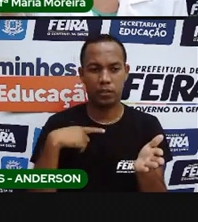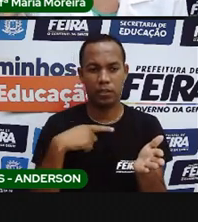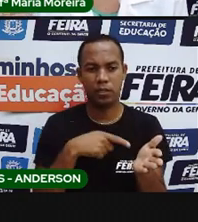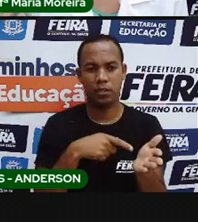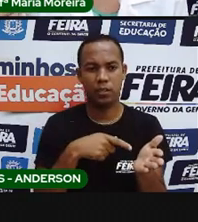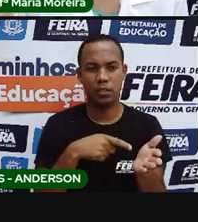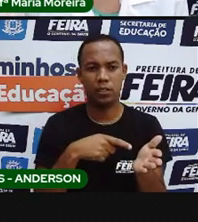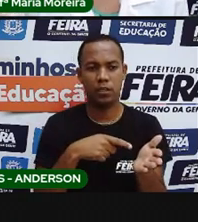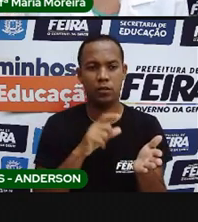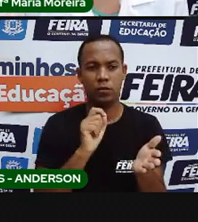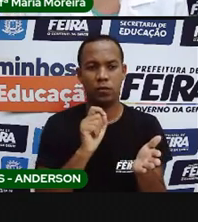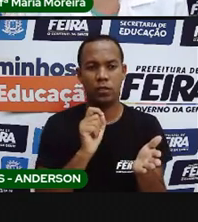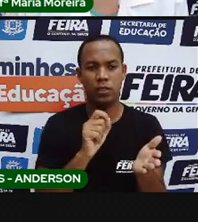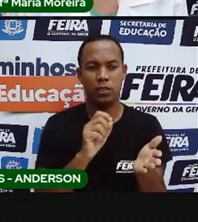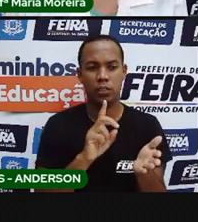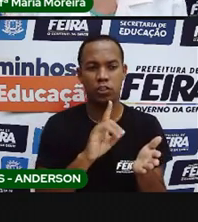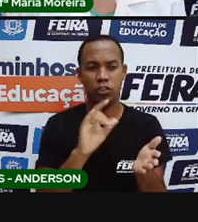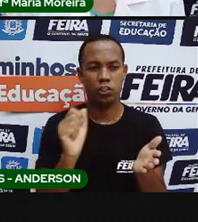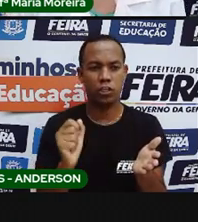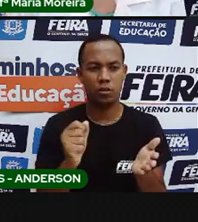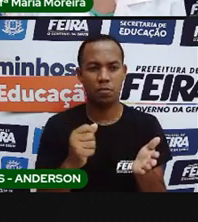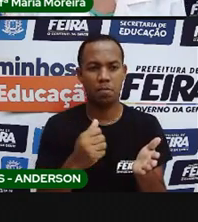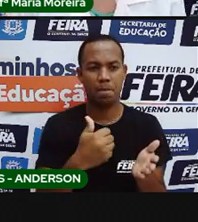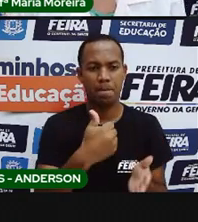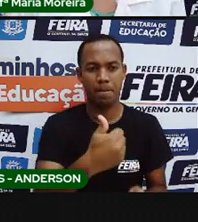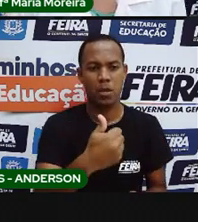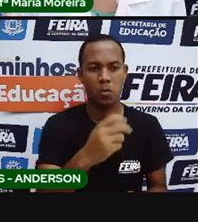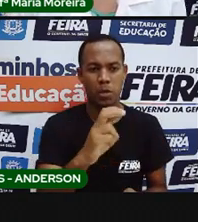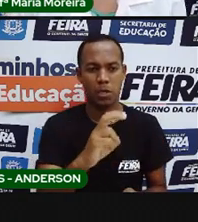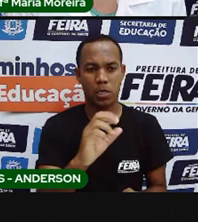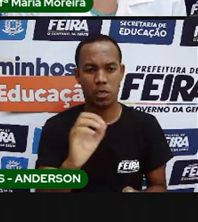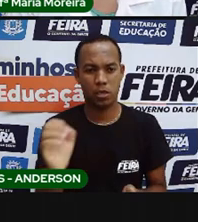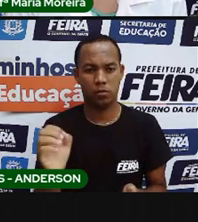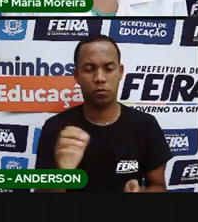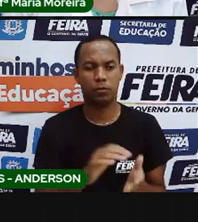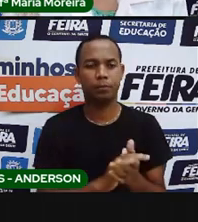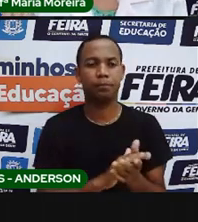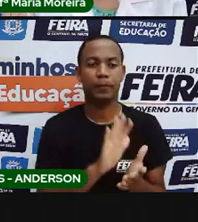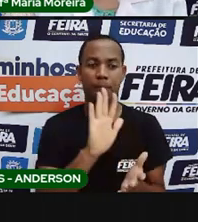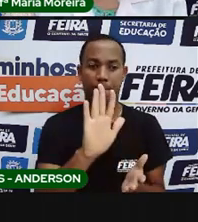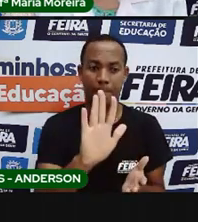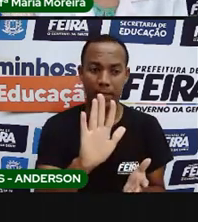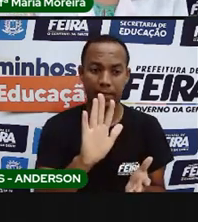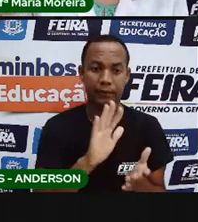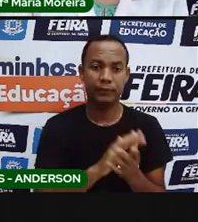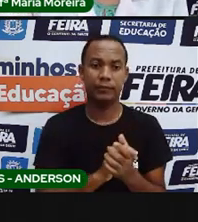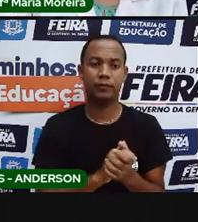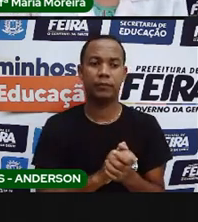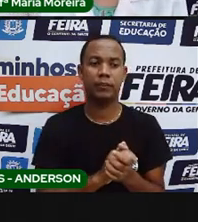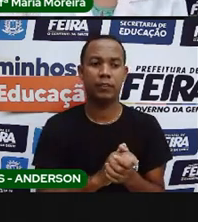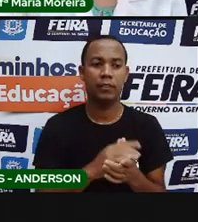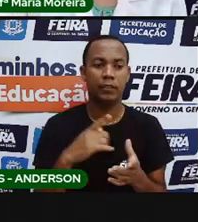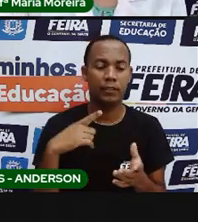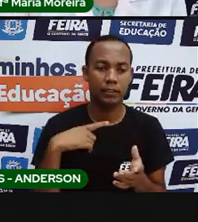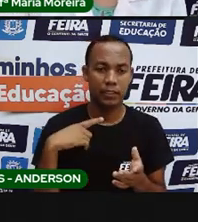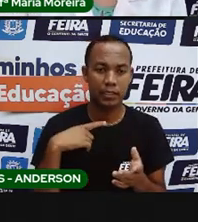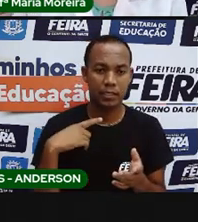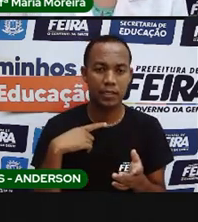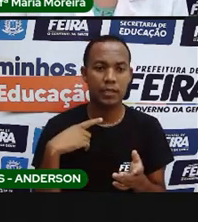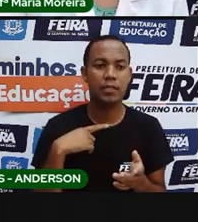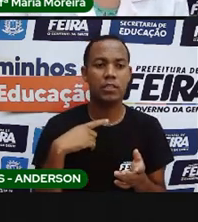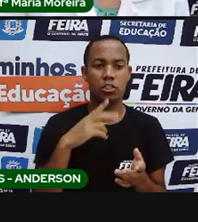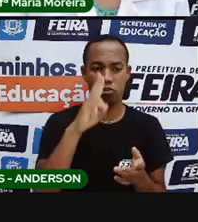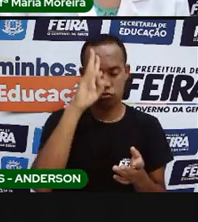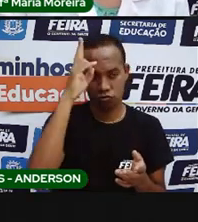eles trazem a data de 1500 como esse primeiro formato, certo? Mas, existem relatos